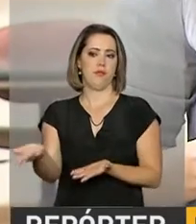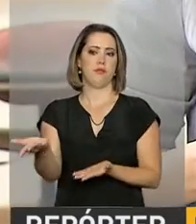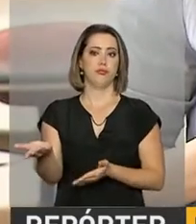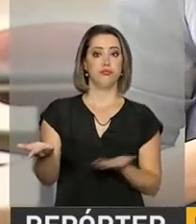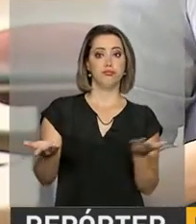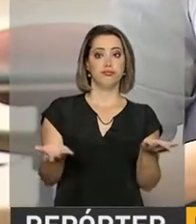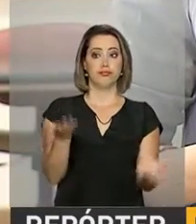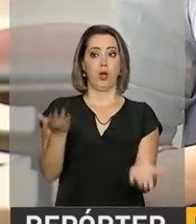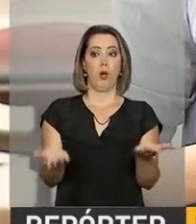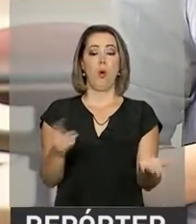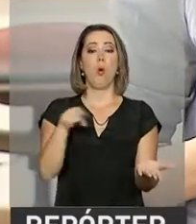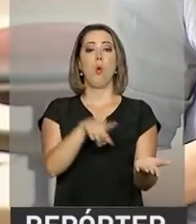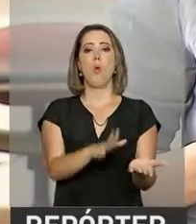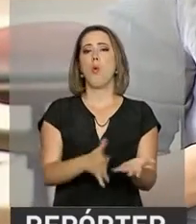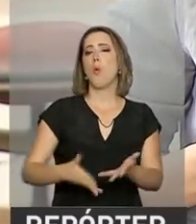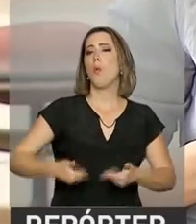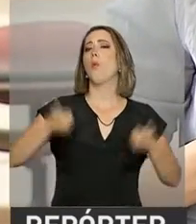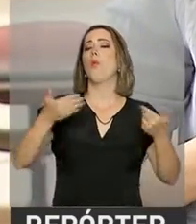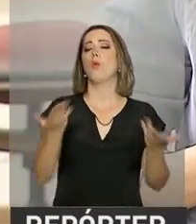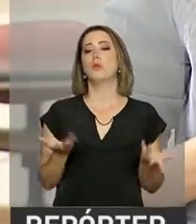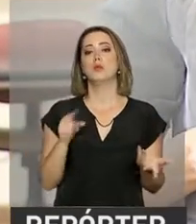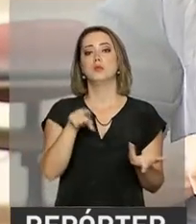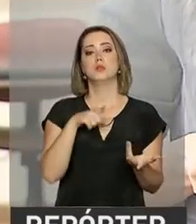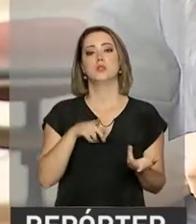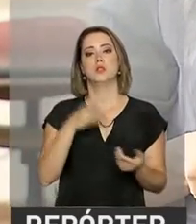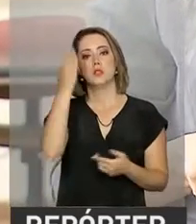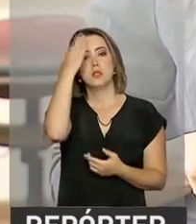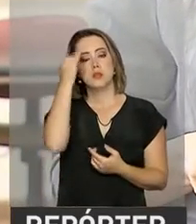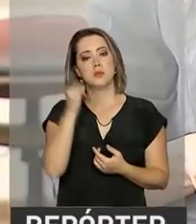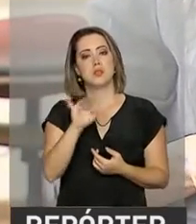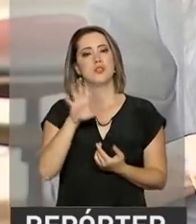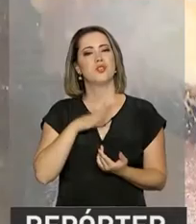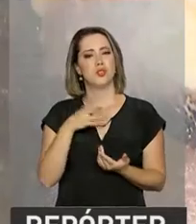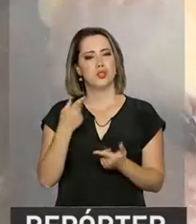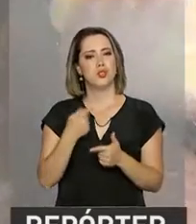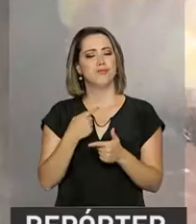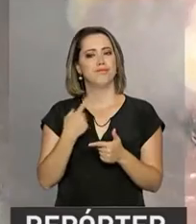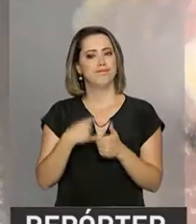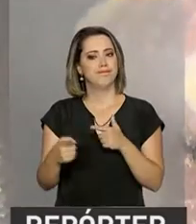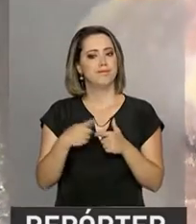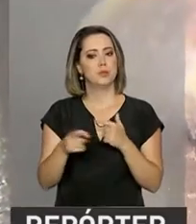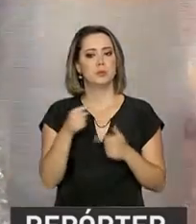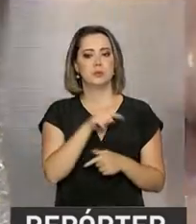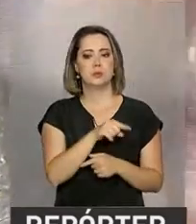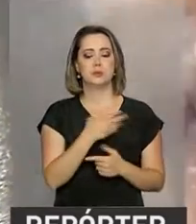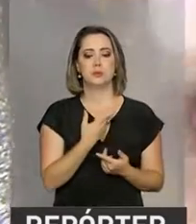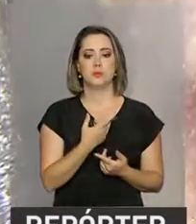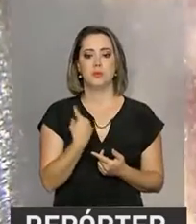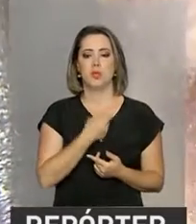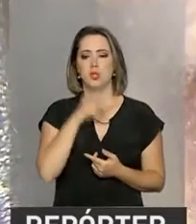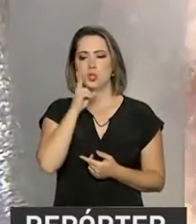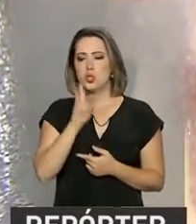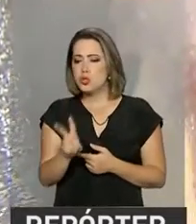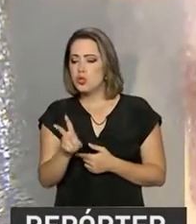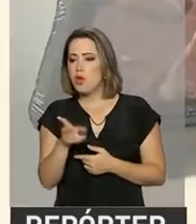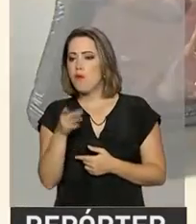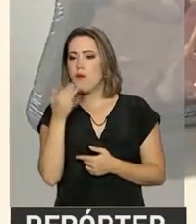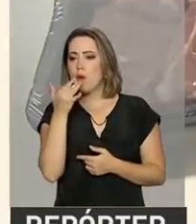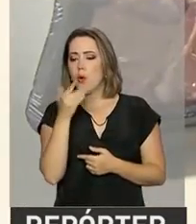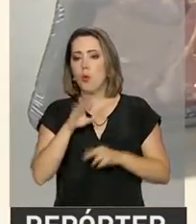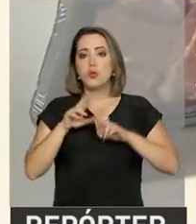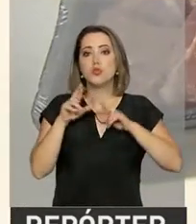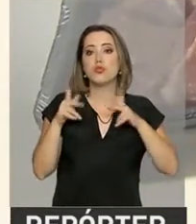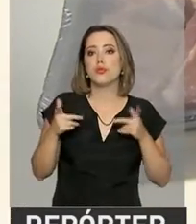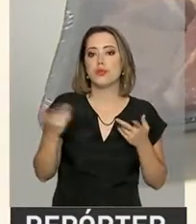Será que é possível para o consumidor saber se o produto está ou não estragado na prateleira? A gente pode perceber que existe uma alteração de cor bem clara